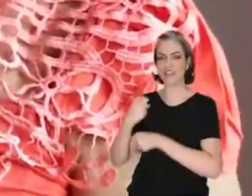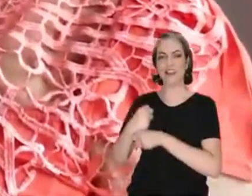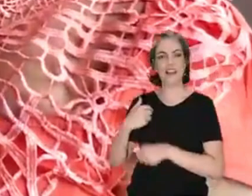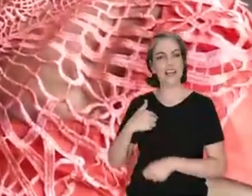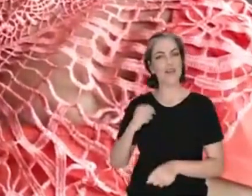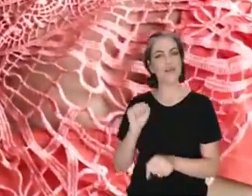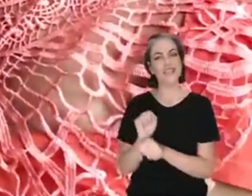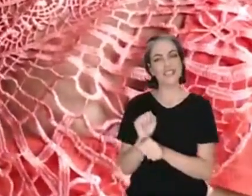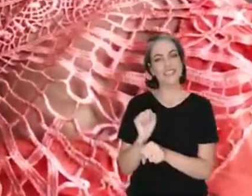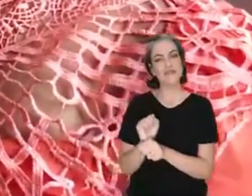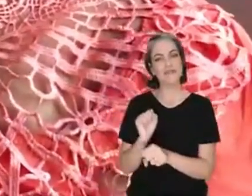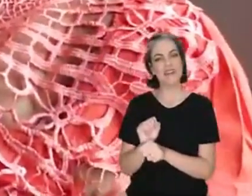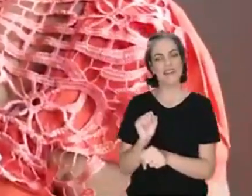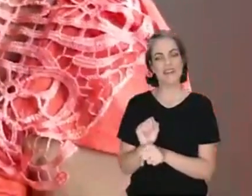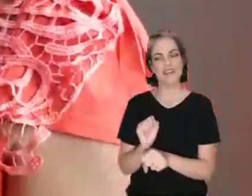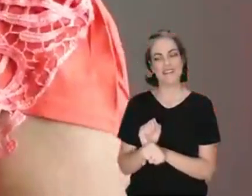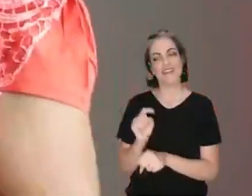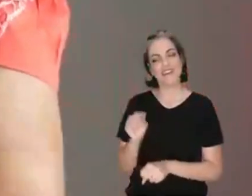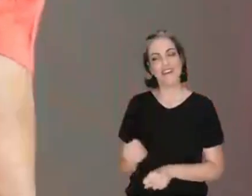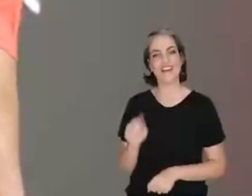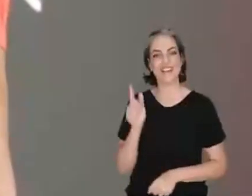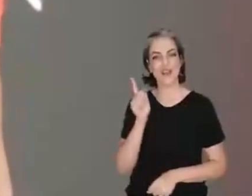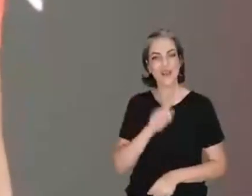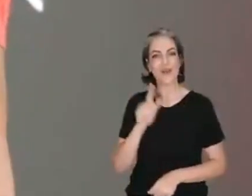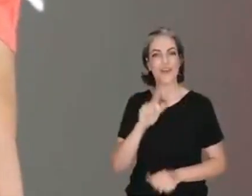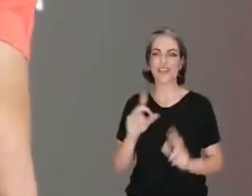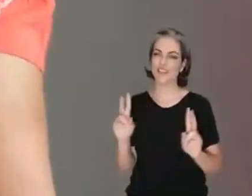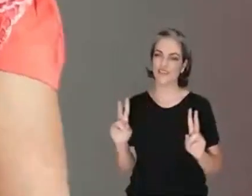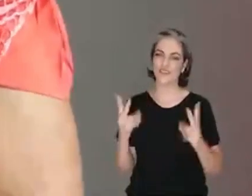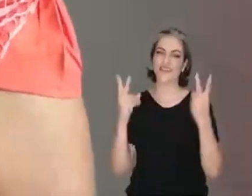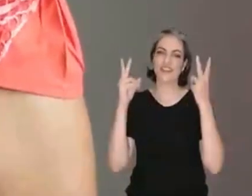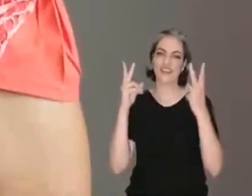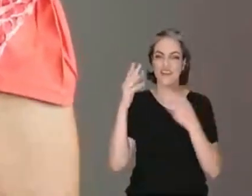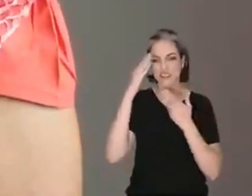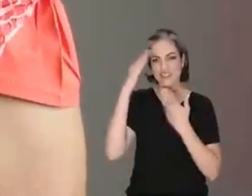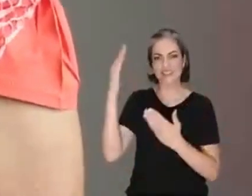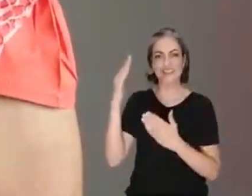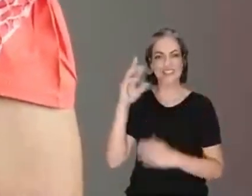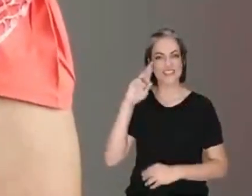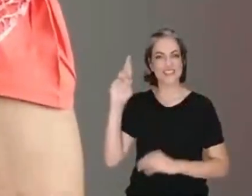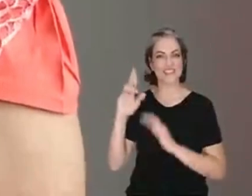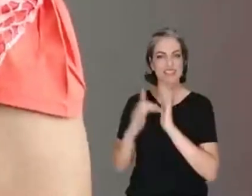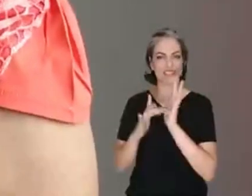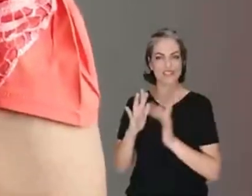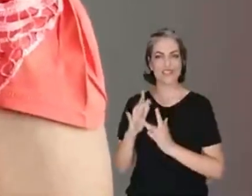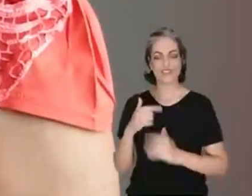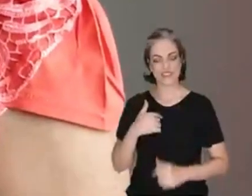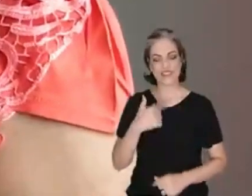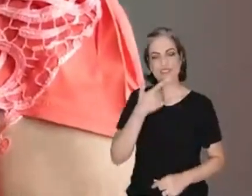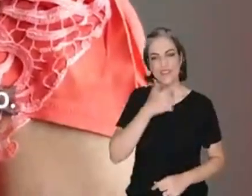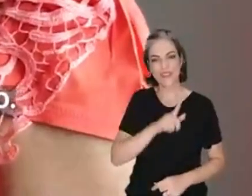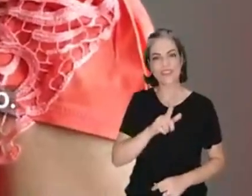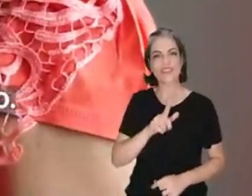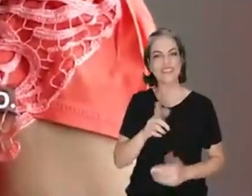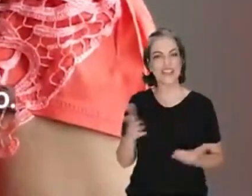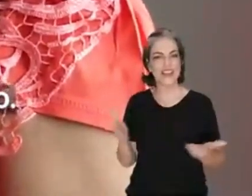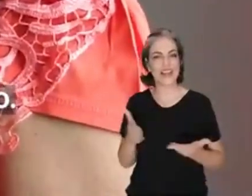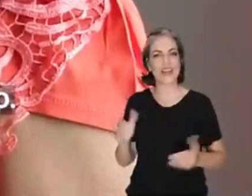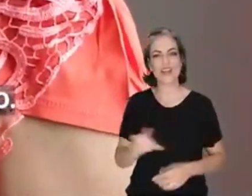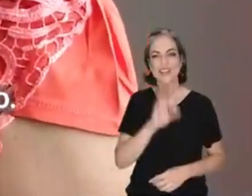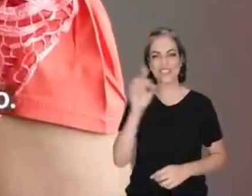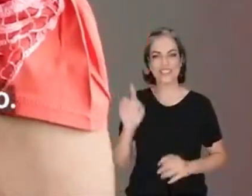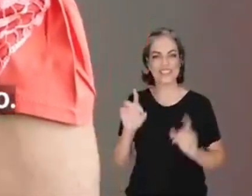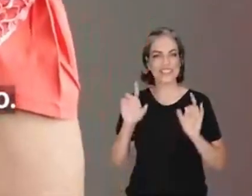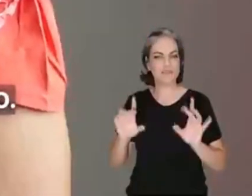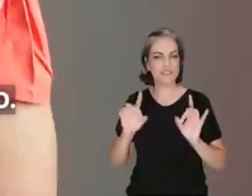atrás eu estava esperando essa vitória chegar e graças ao Senhor Jesus que eu consegui, né? Chegou o